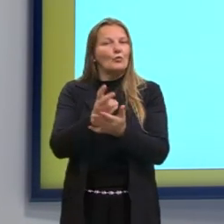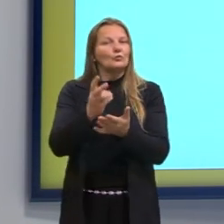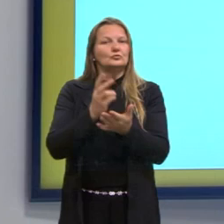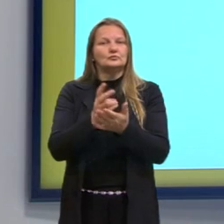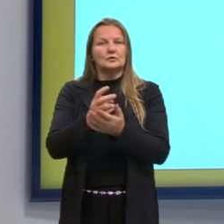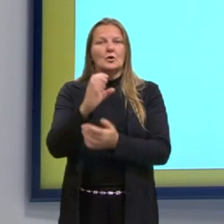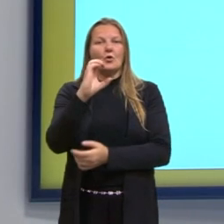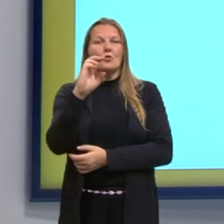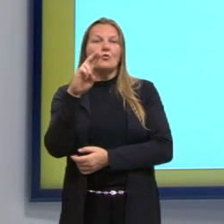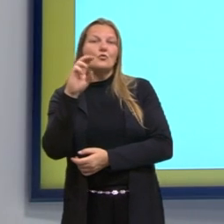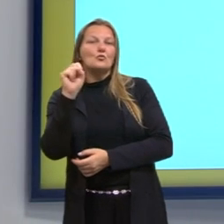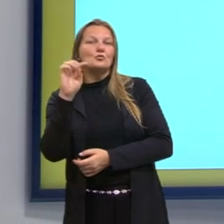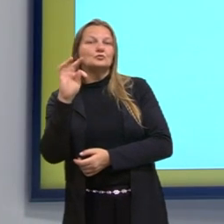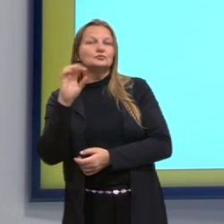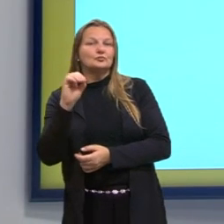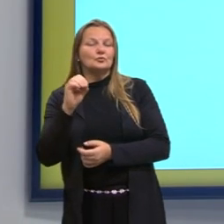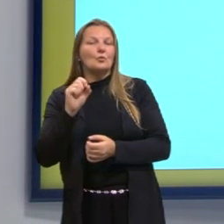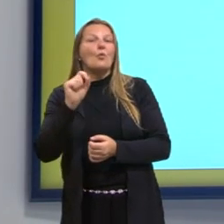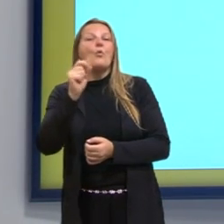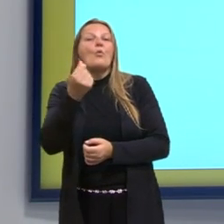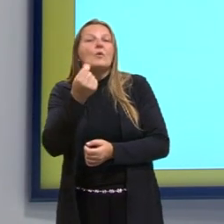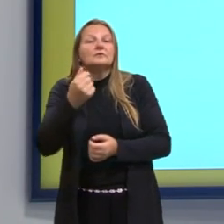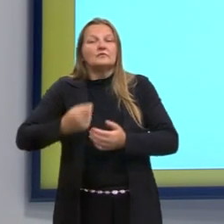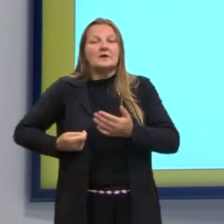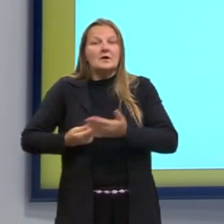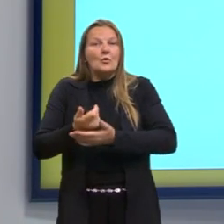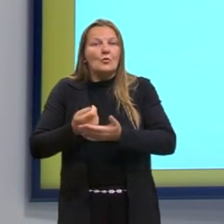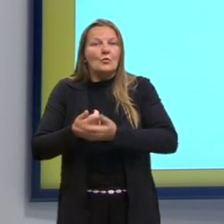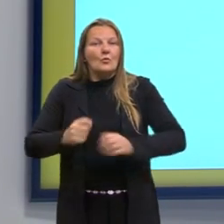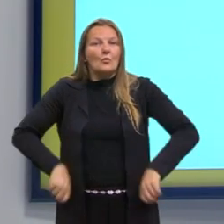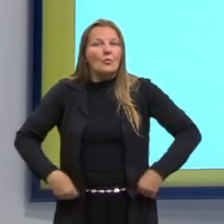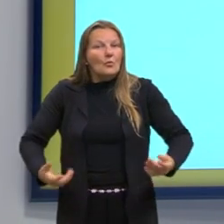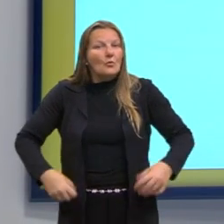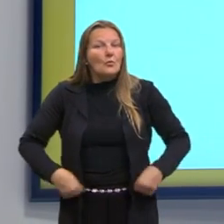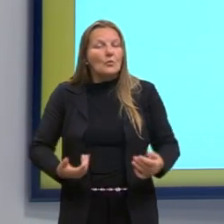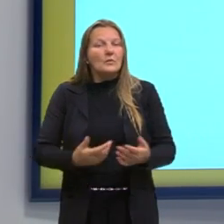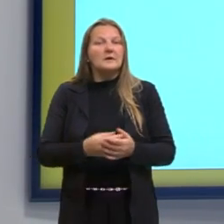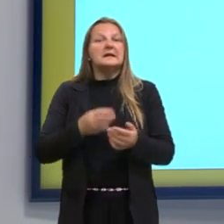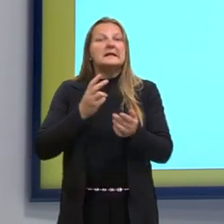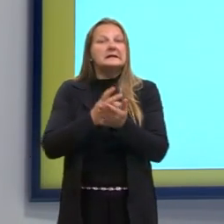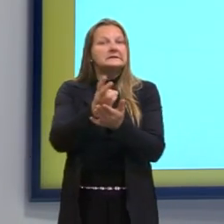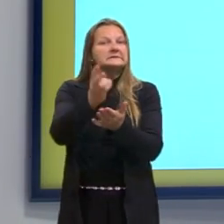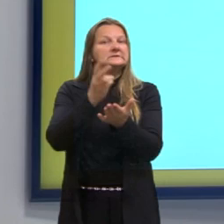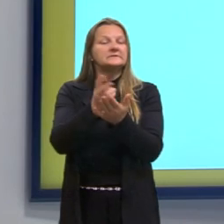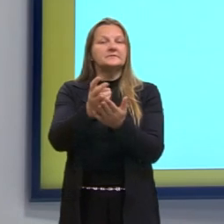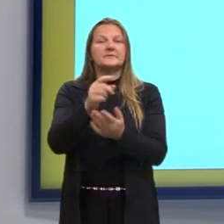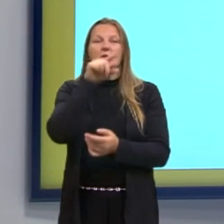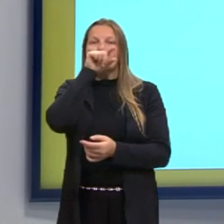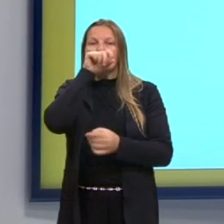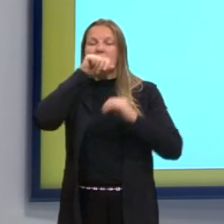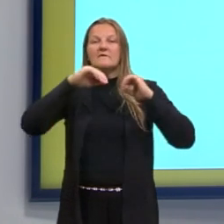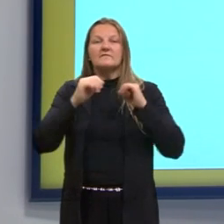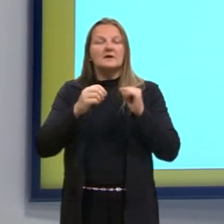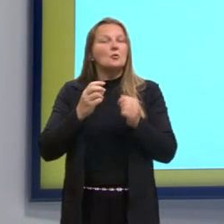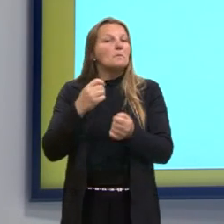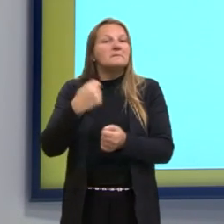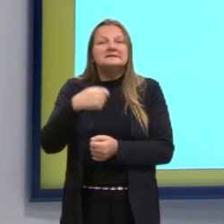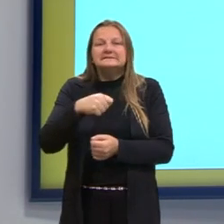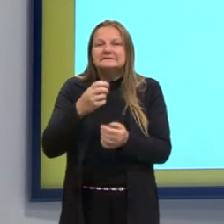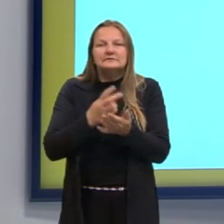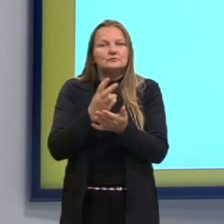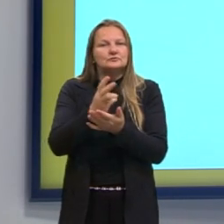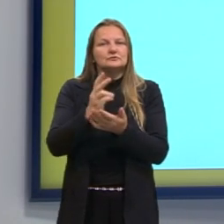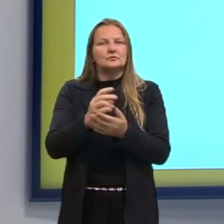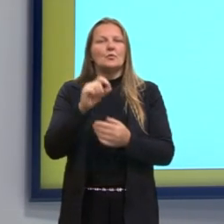que as alternativas, indicam, então, a redução percentual. deve ser a redução percentual da quantidade de